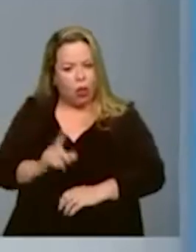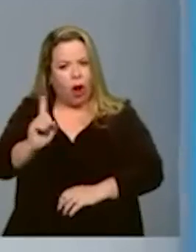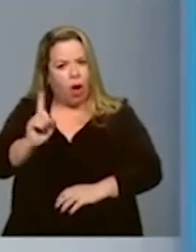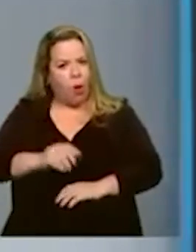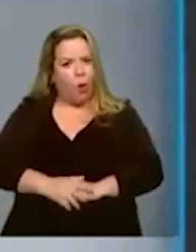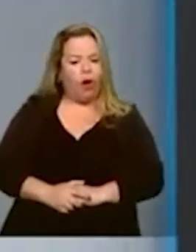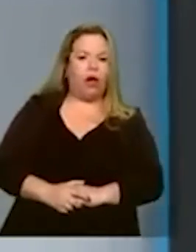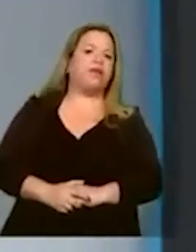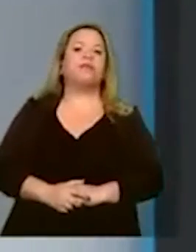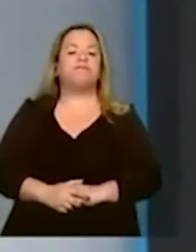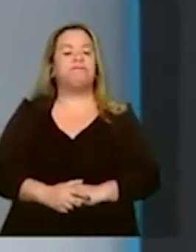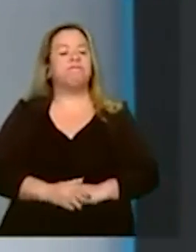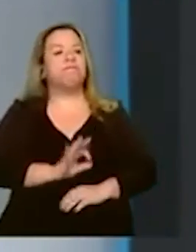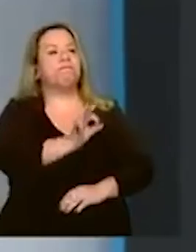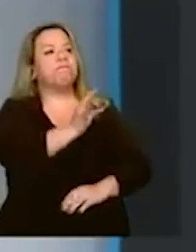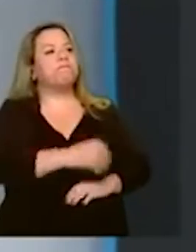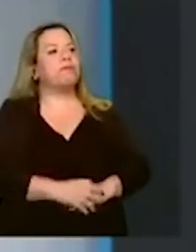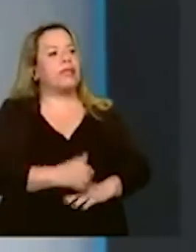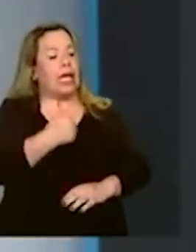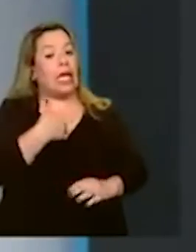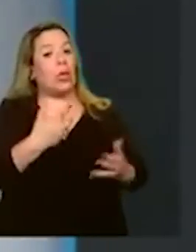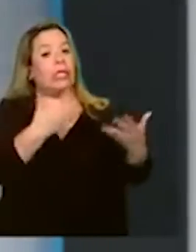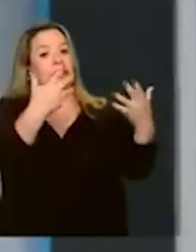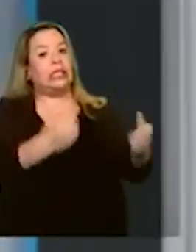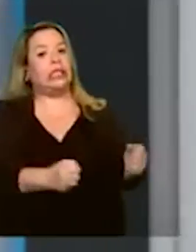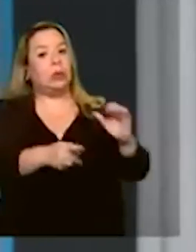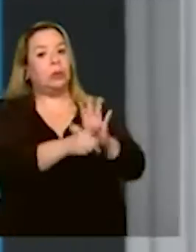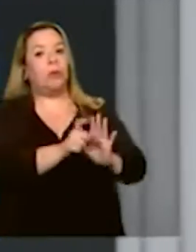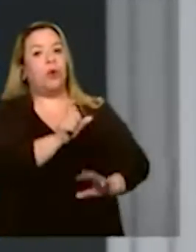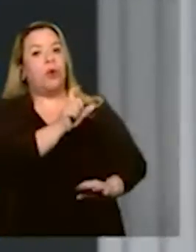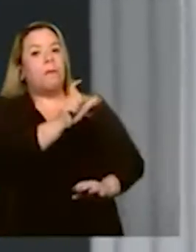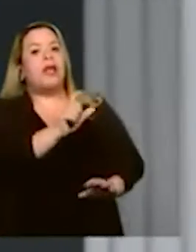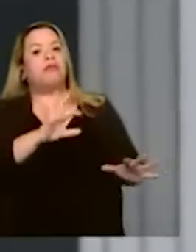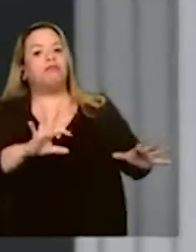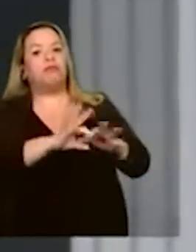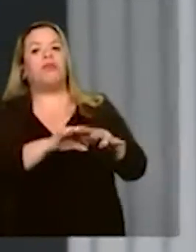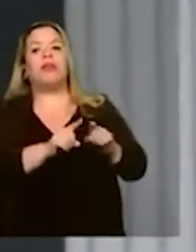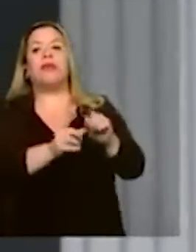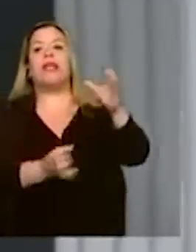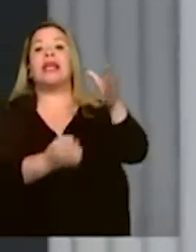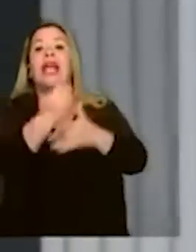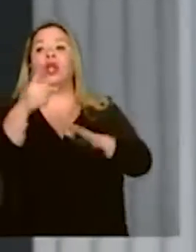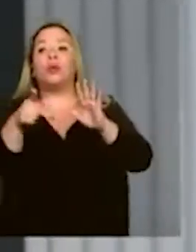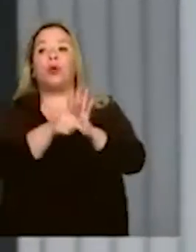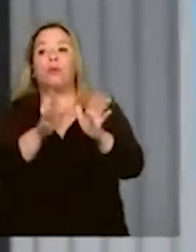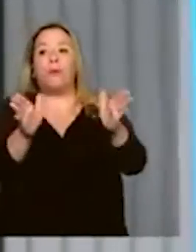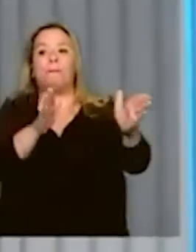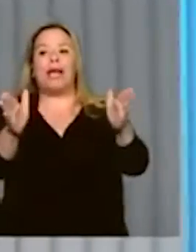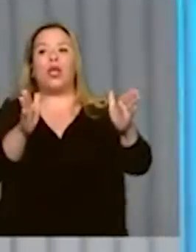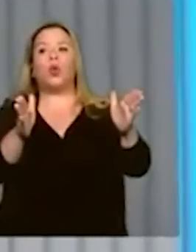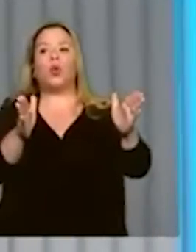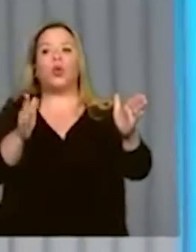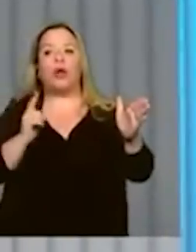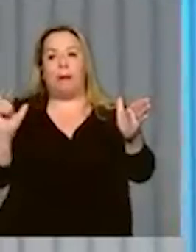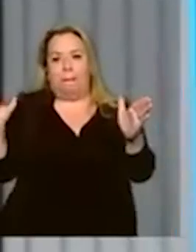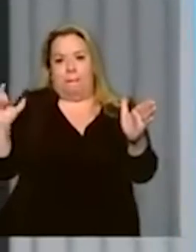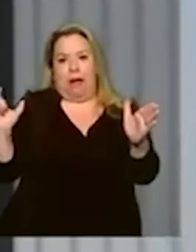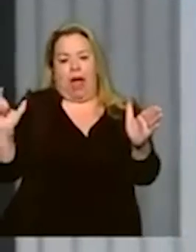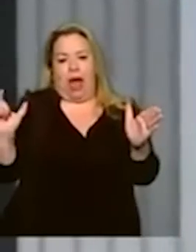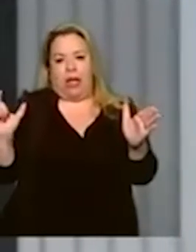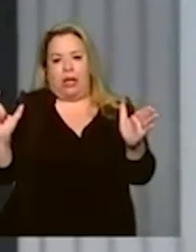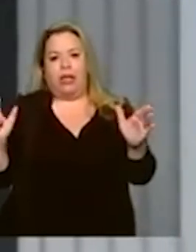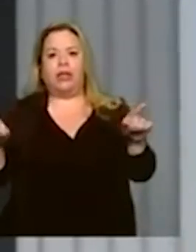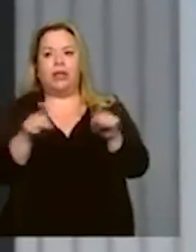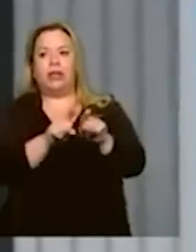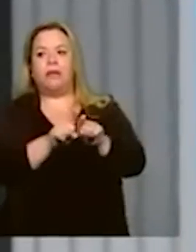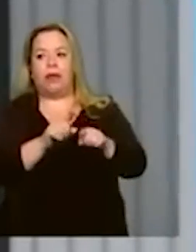Andrade, vamos lá. Eu sou a favor do bilhete único, bilhete único que foi criado para os ônibus na gestão da Marta e que depois foi expandido para a metrô